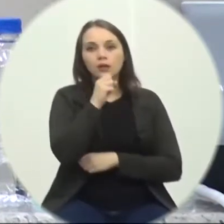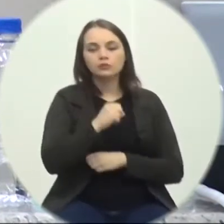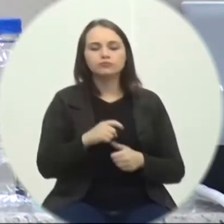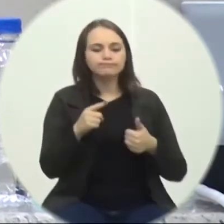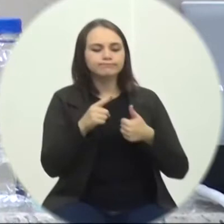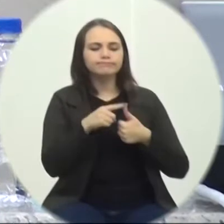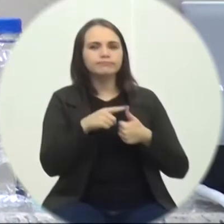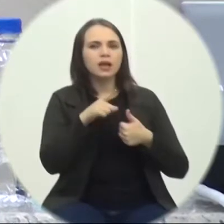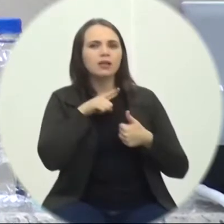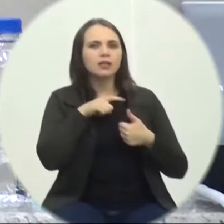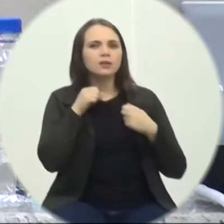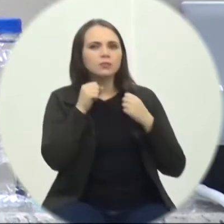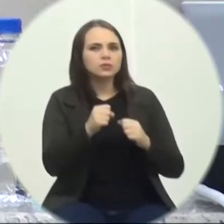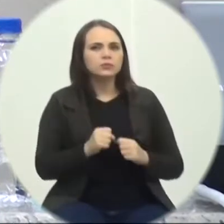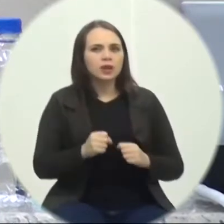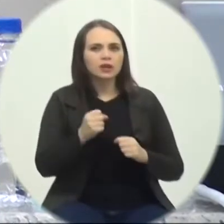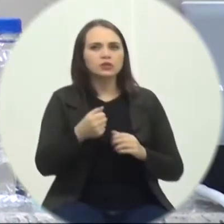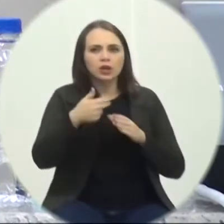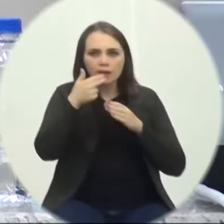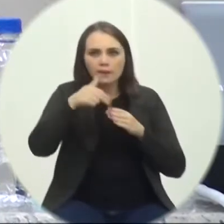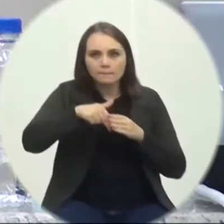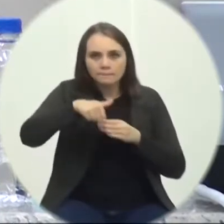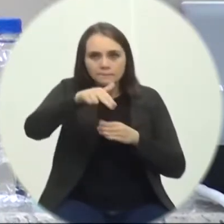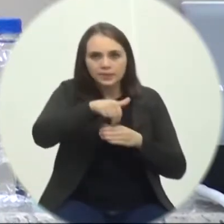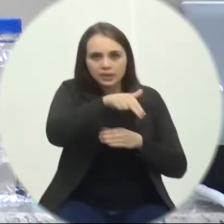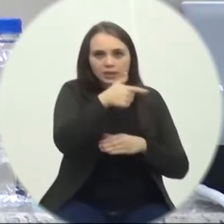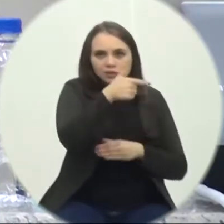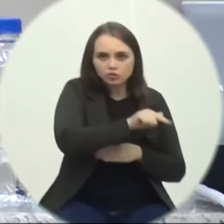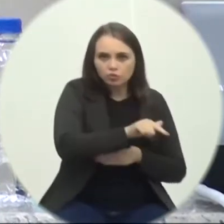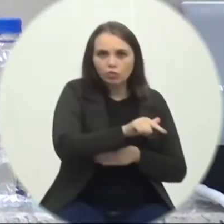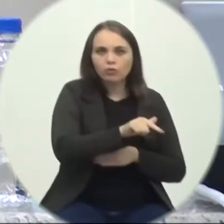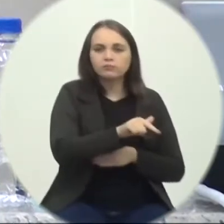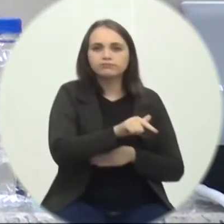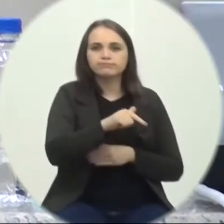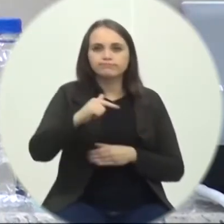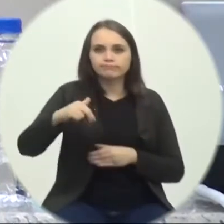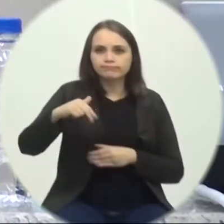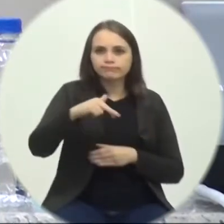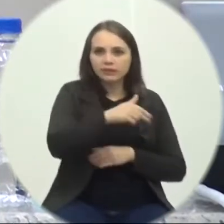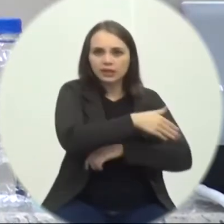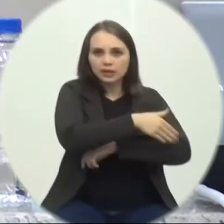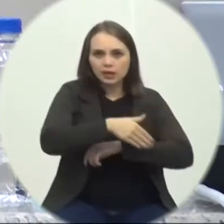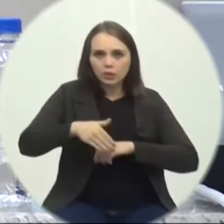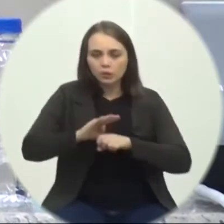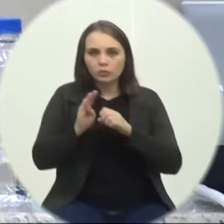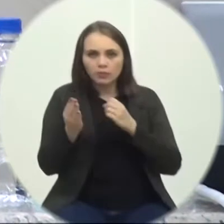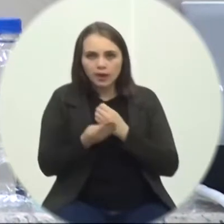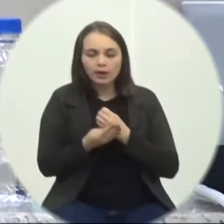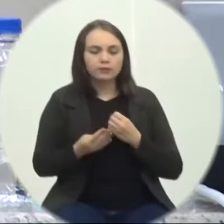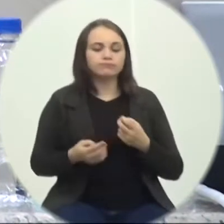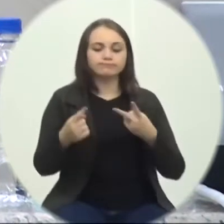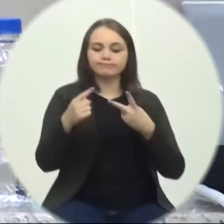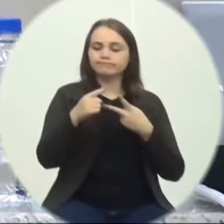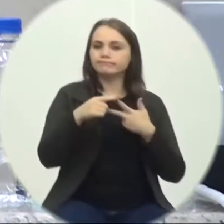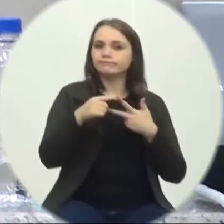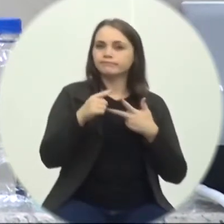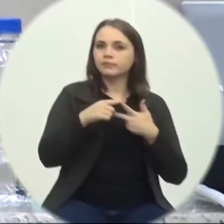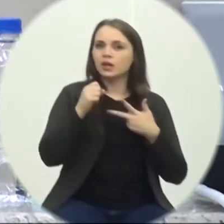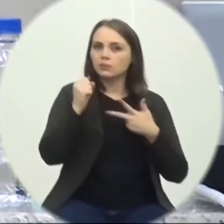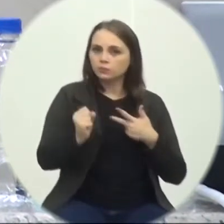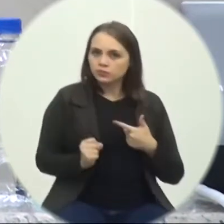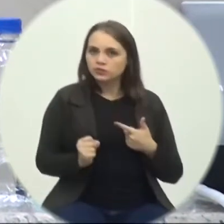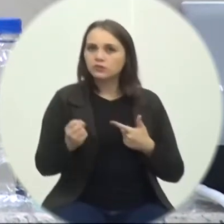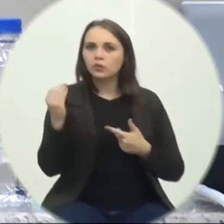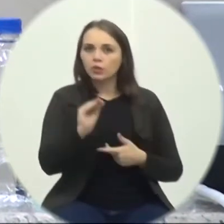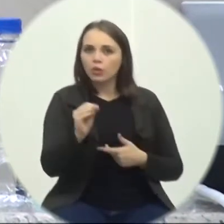Existe a possibilidade De repintura Da sinalização De trânsito Horizontal Das ruas Do bairro 2. É possível Recolocar Ou trocar